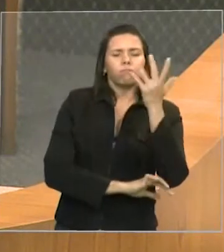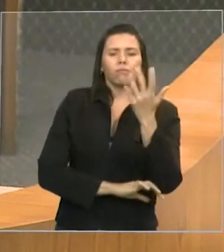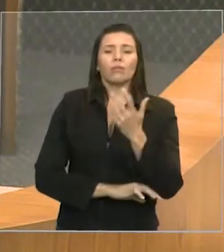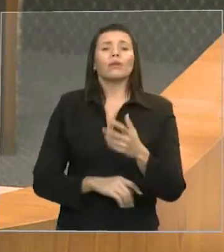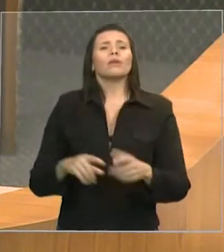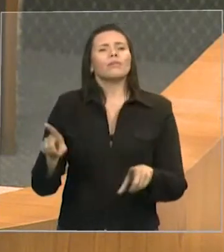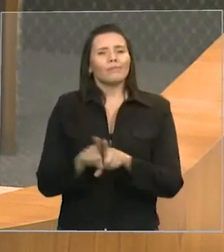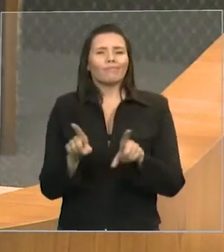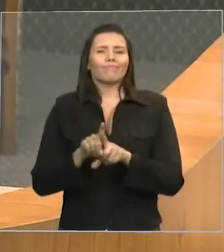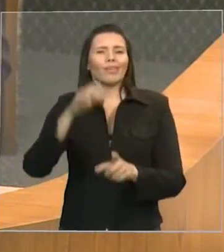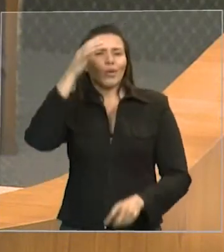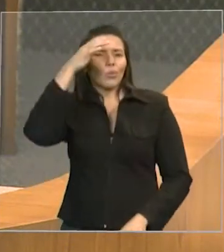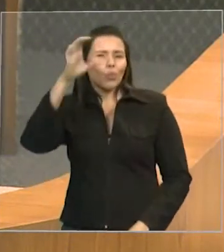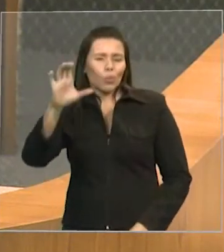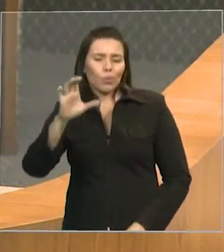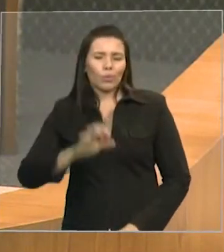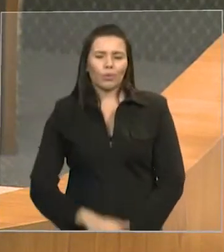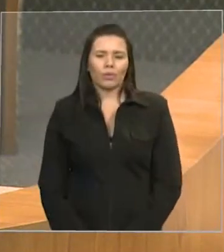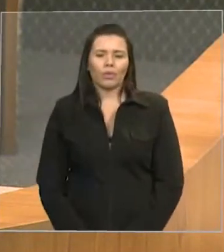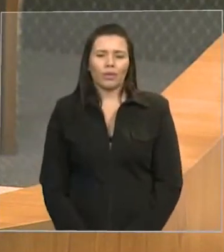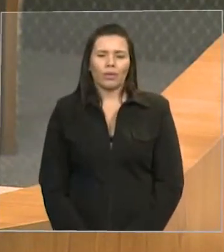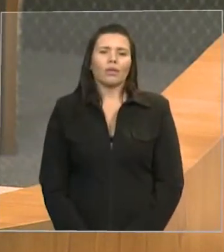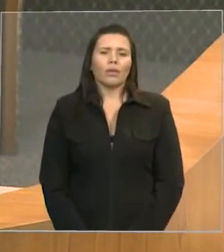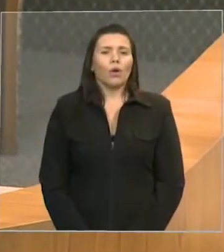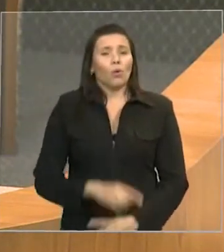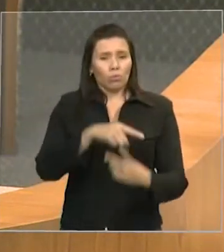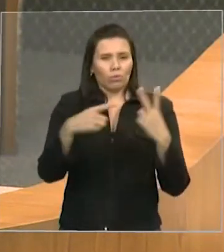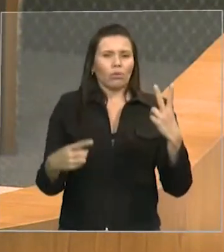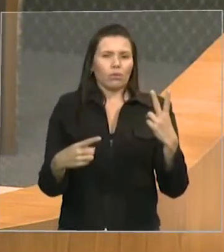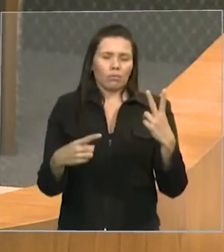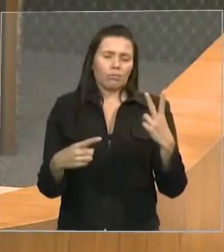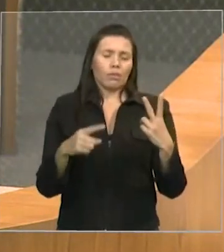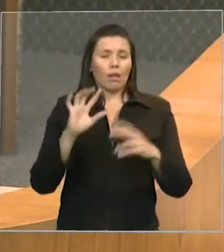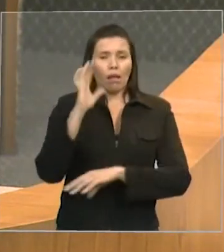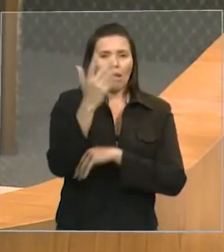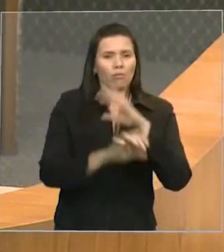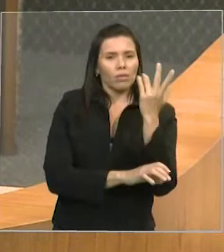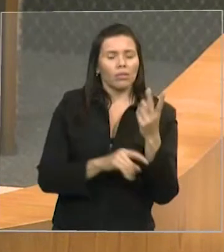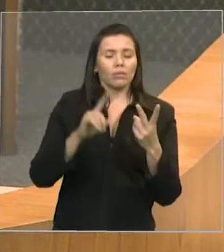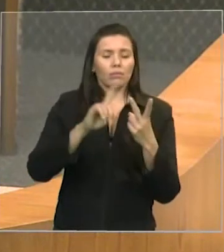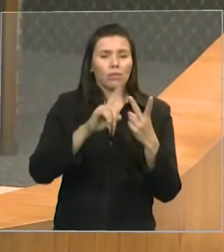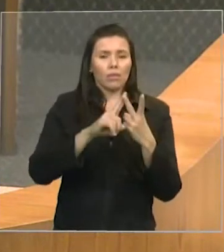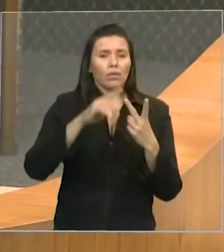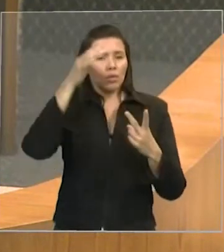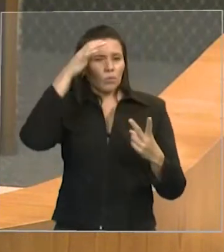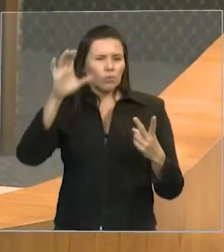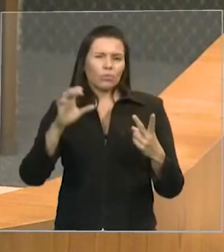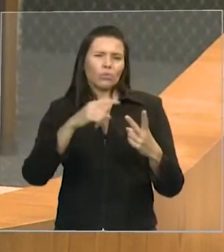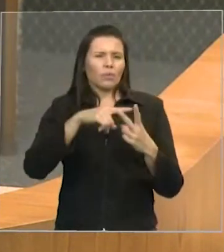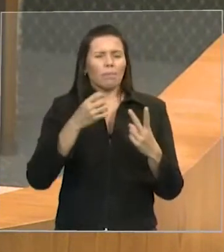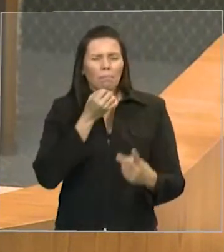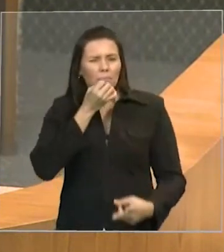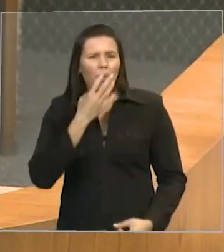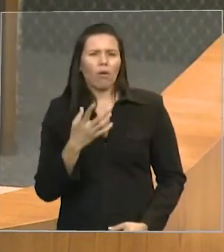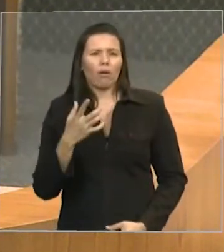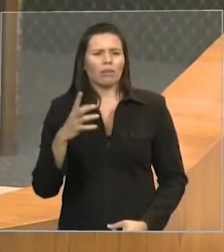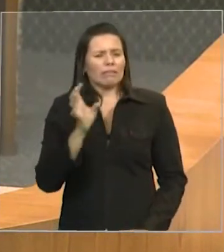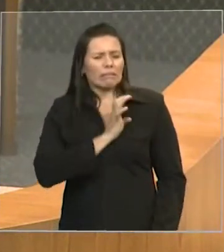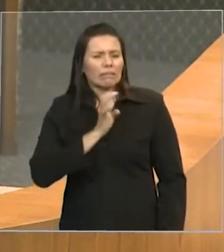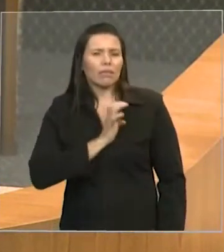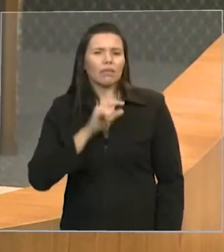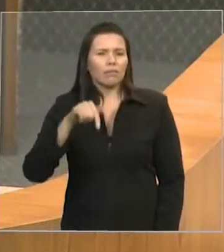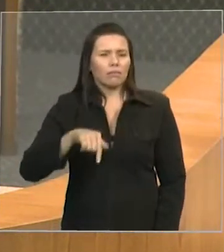cultura quanto na natureza. São dois bens fundamentais, dois bens valiosíssimos, dois diferenciais